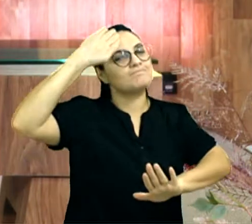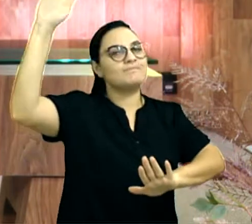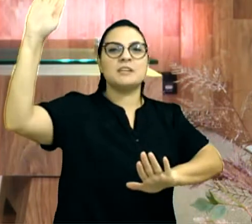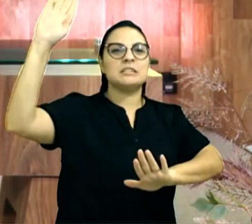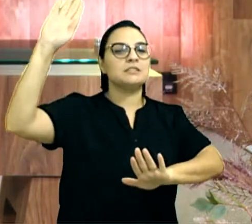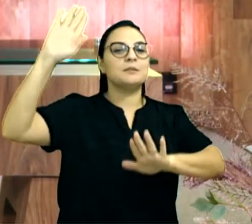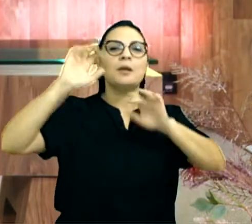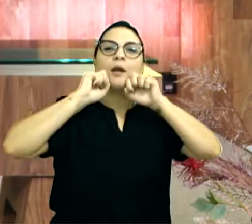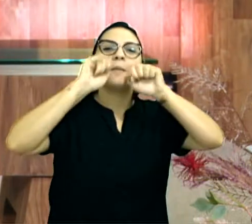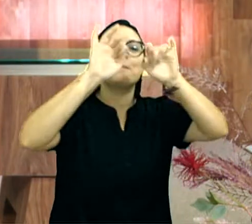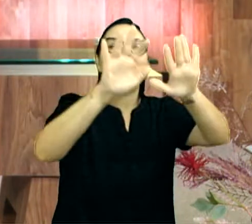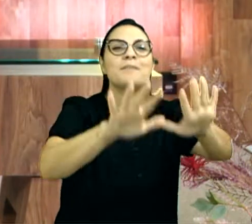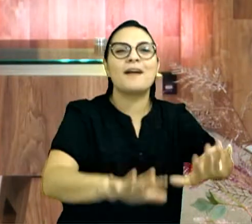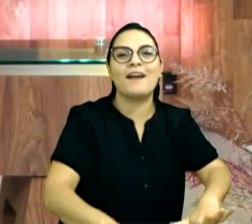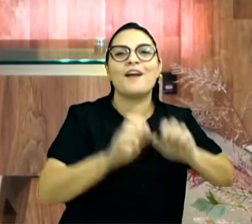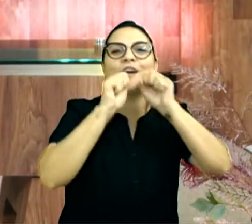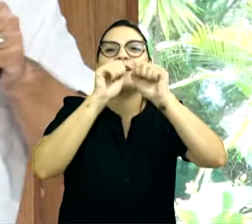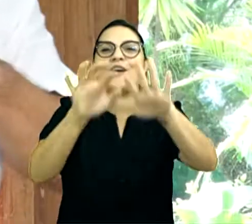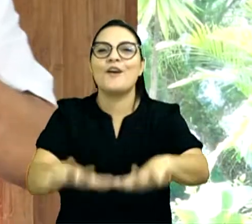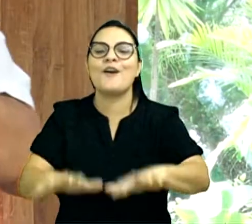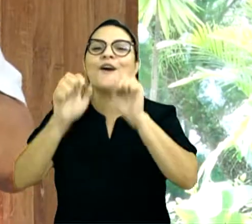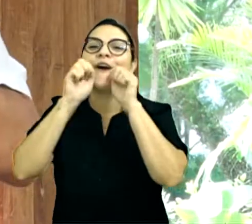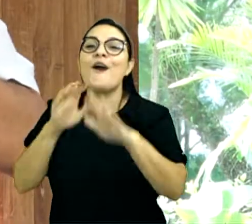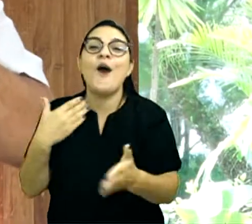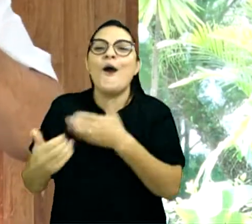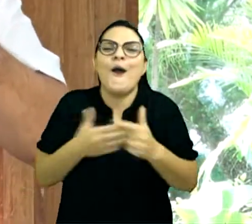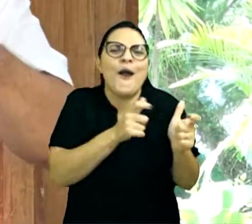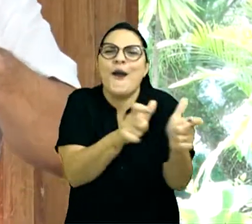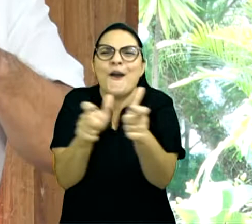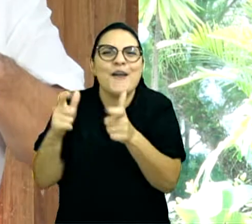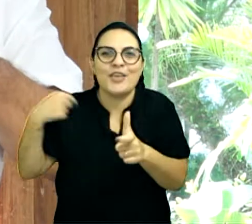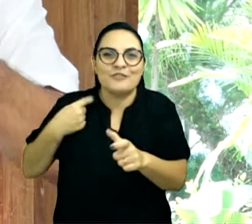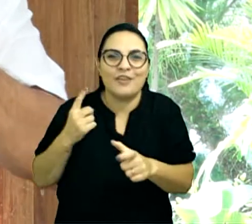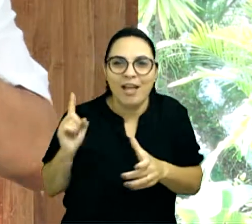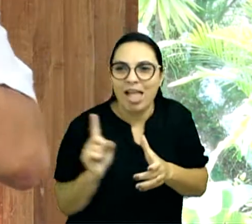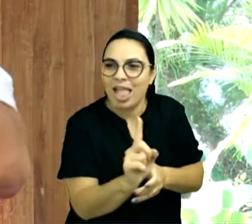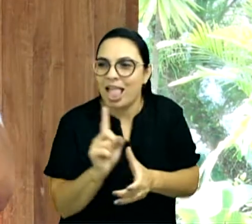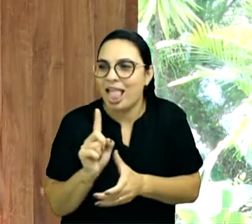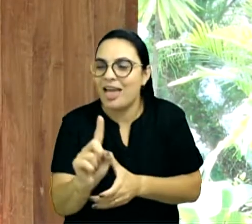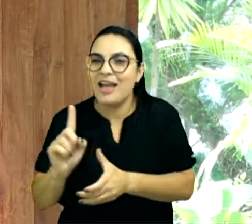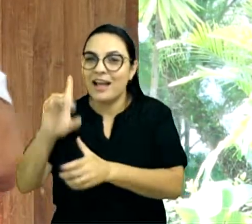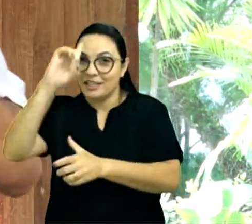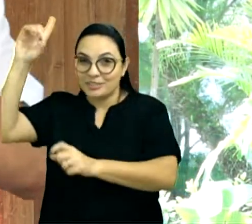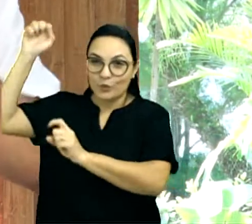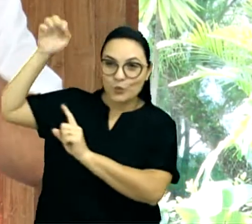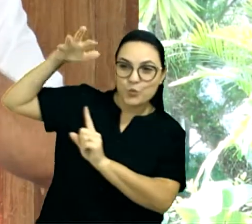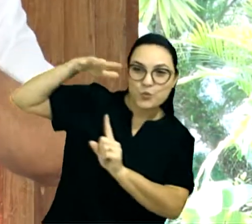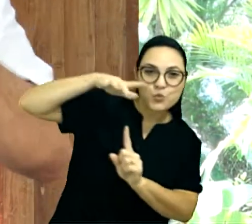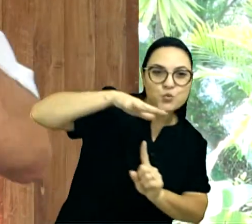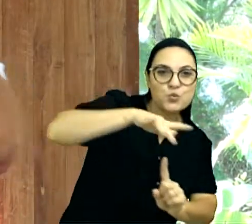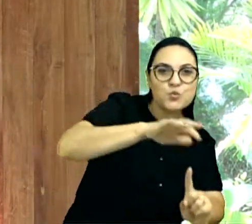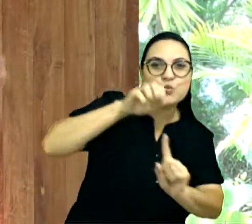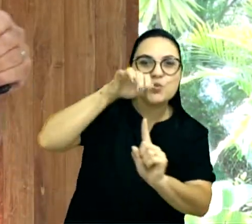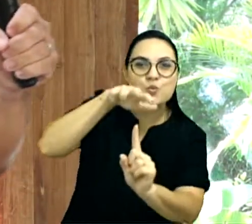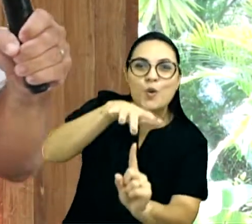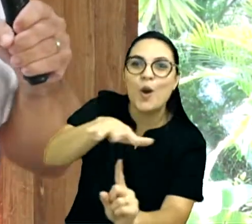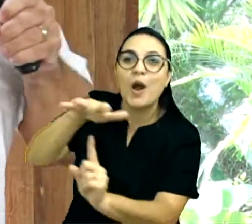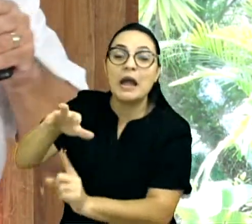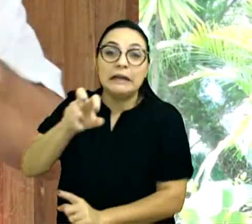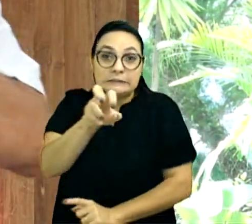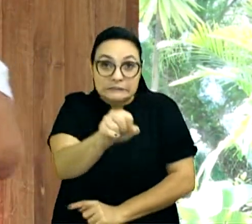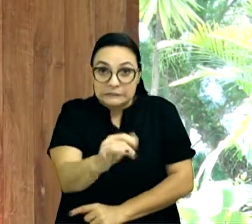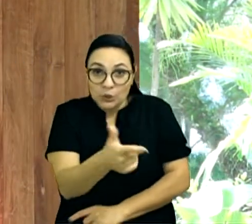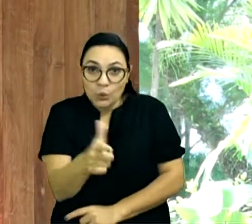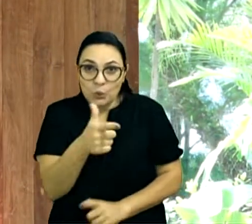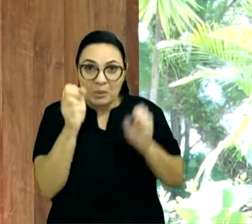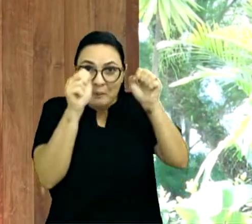somos abençoadores. Aonde você estiver, a benção do Senhor tem que te acompanhar, meu irmão. Se não tem benção lá no teu